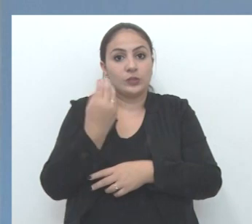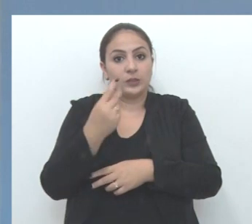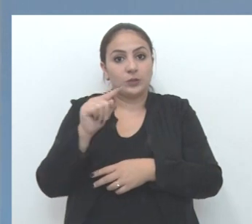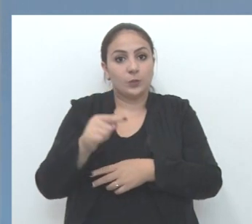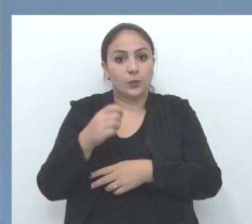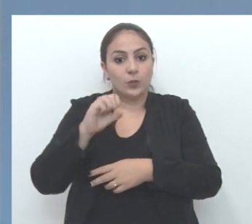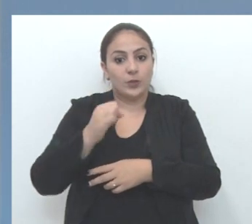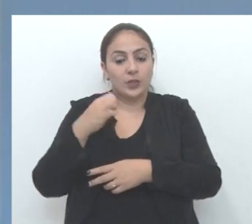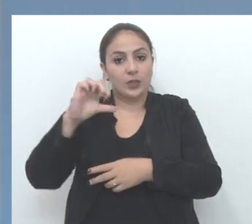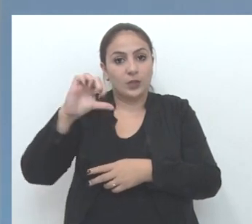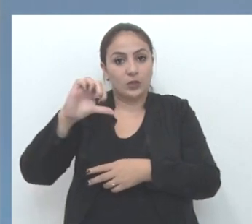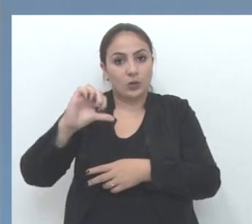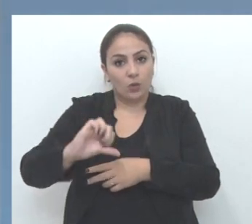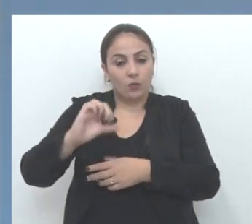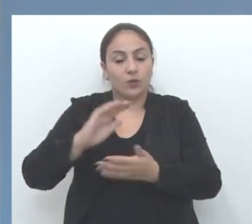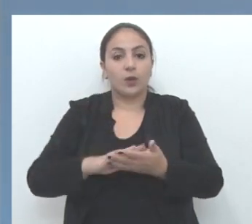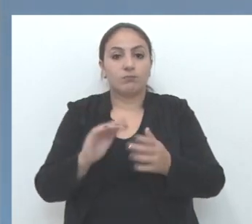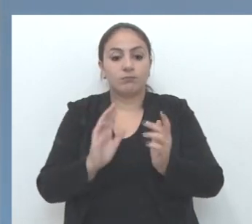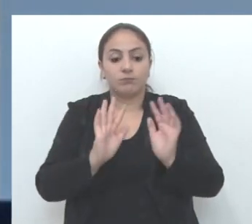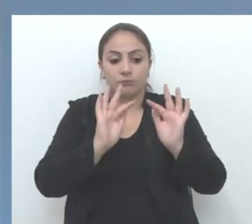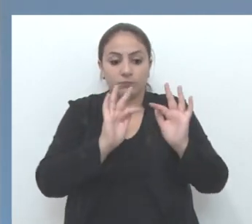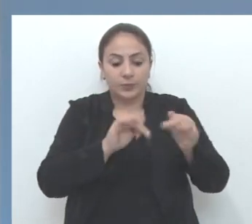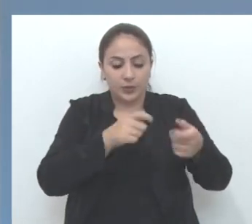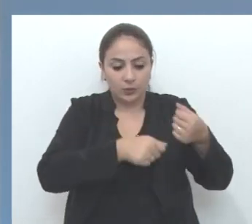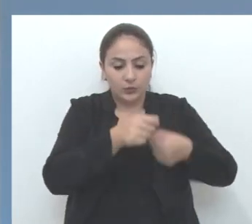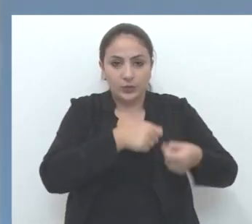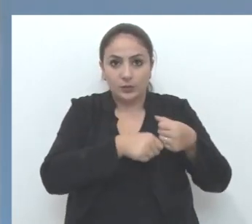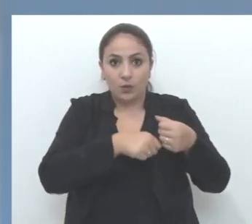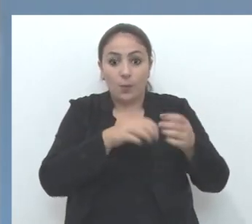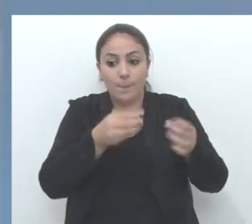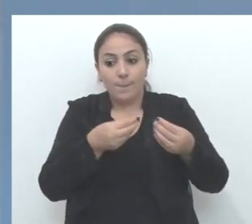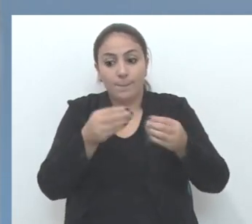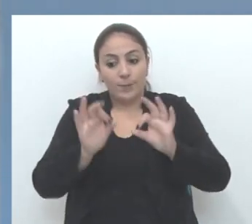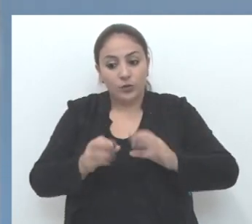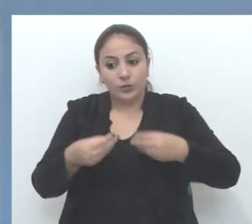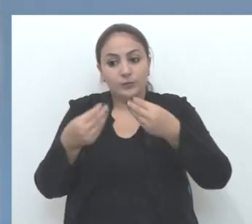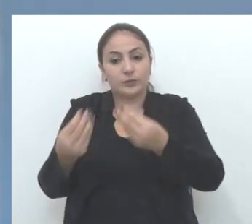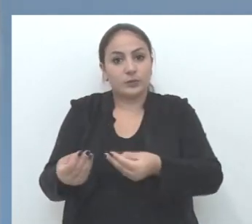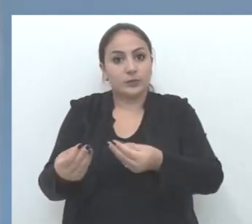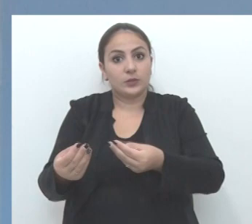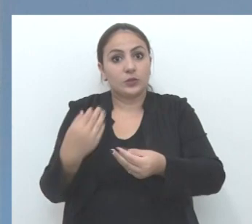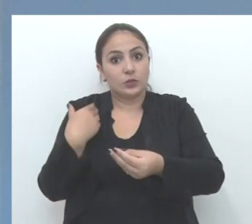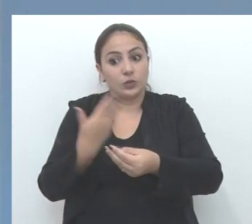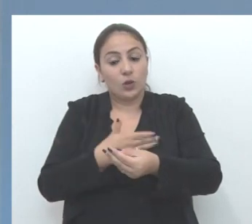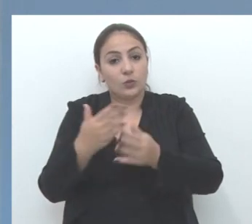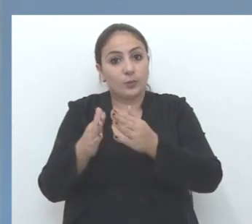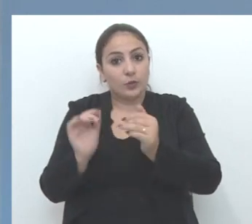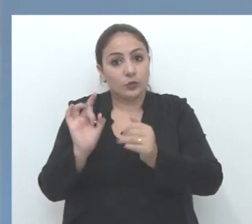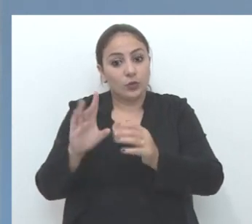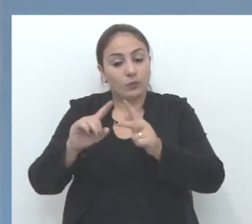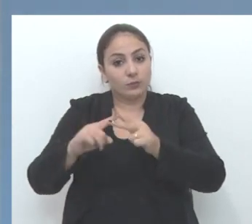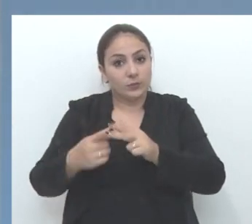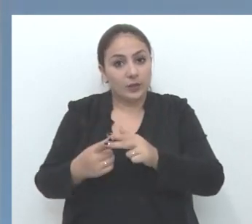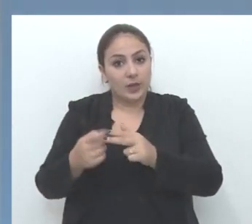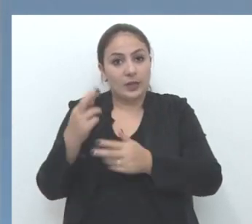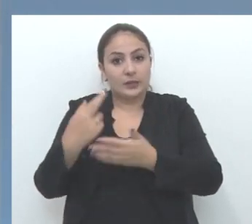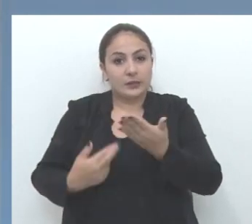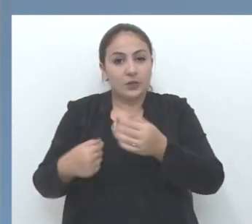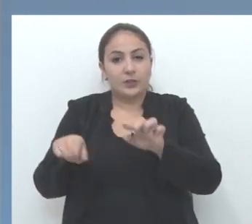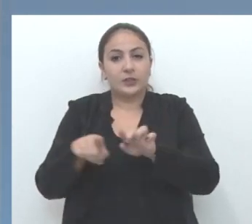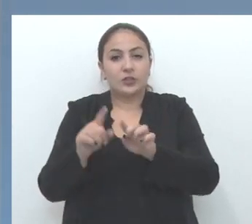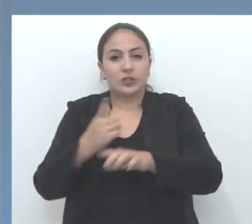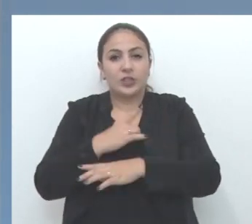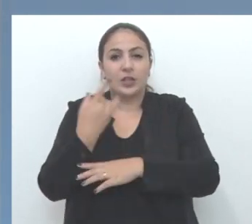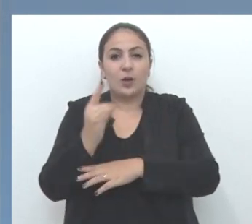,89. Encerrada a negociação, é esse o projeto que foi enviado para casa. Nós pedimos uma pequena correção na redação,